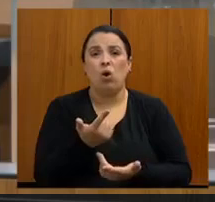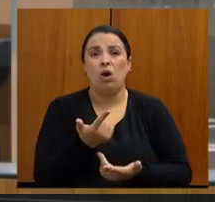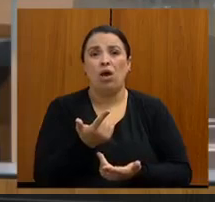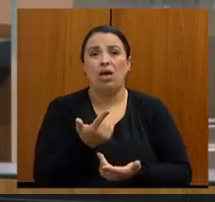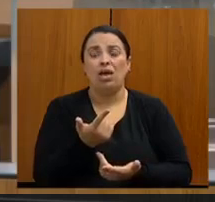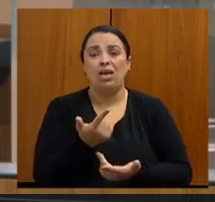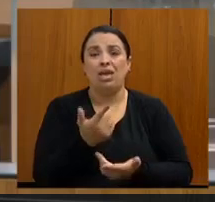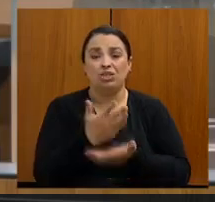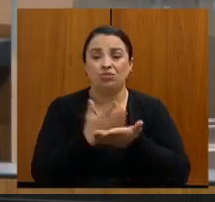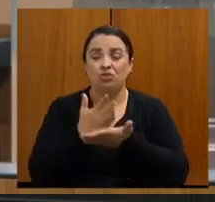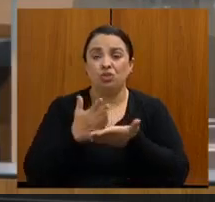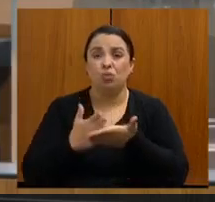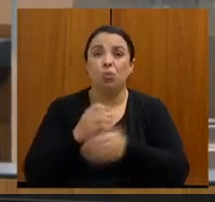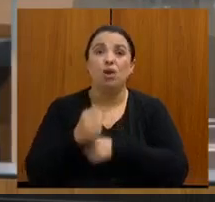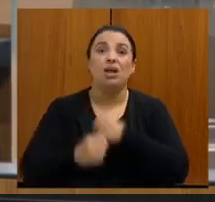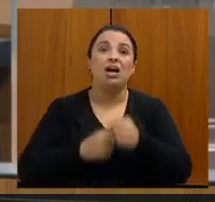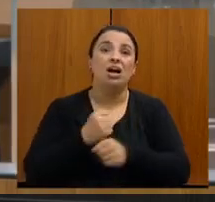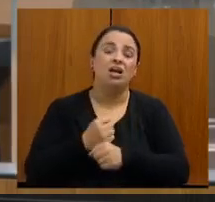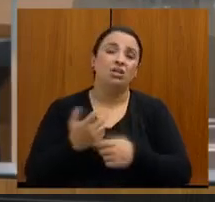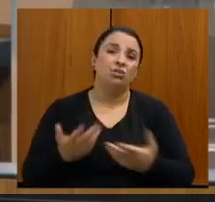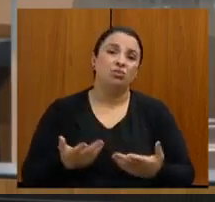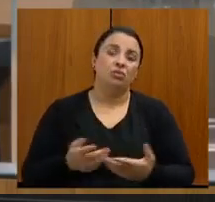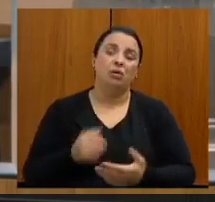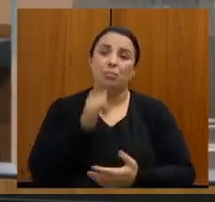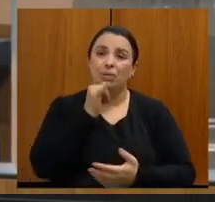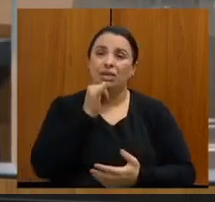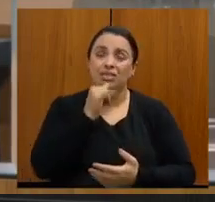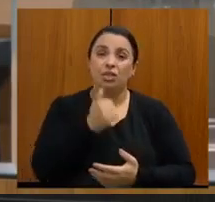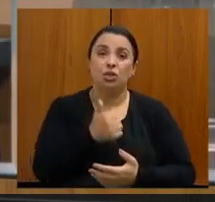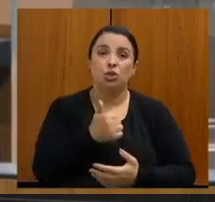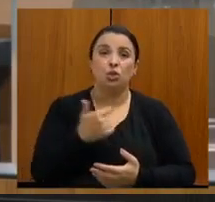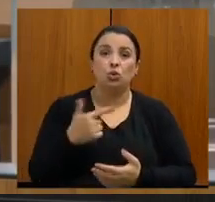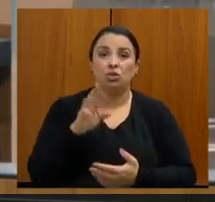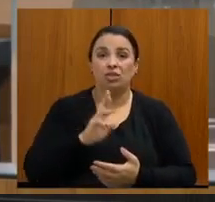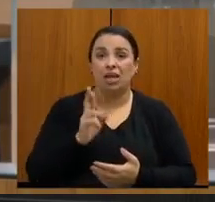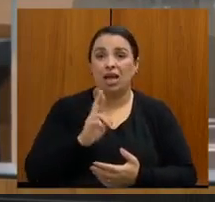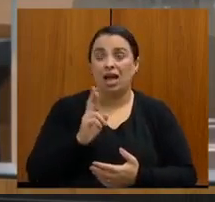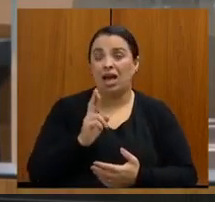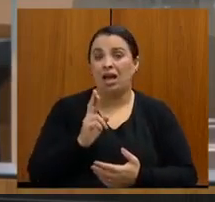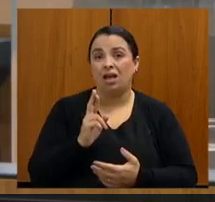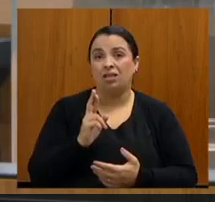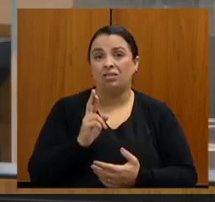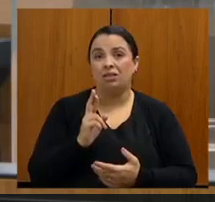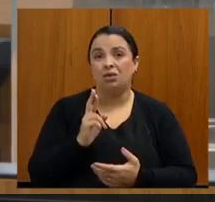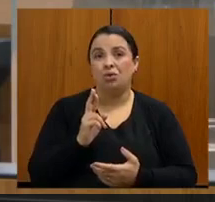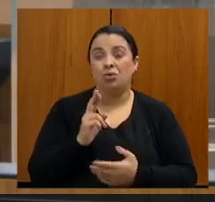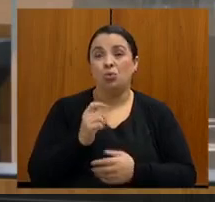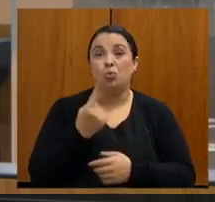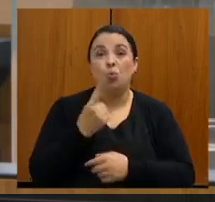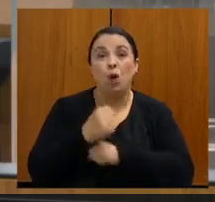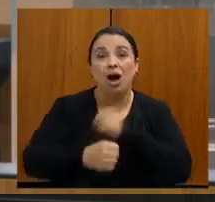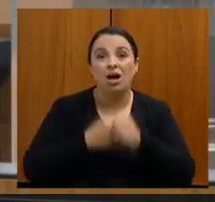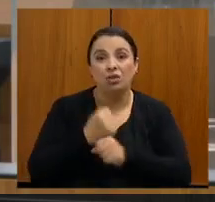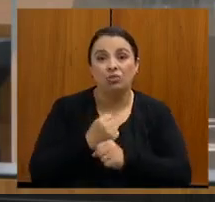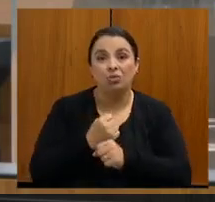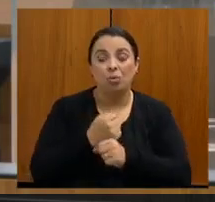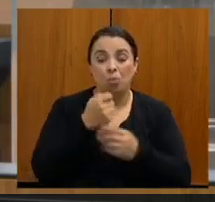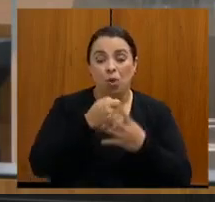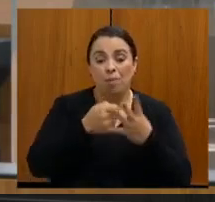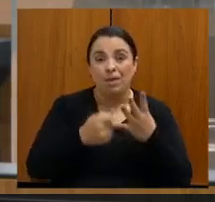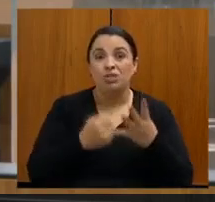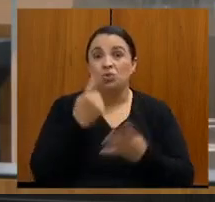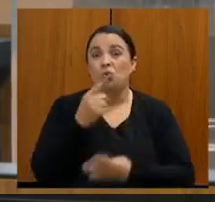divididos por ano, se você imaginar R$ 12,00 por ano, R,00 por mês, o que se faz com R$ por mês